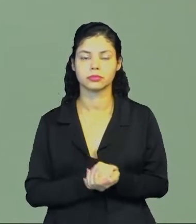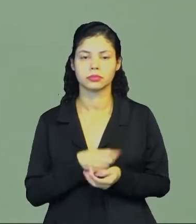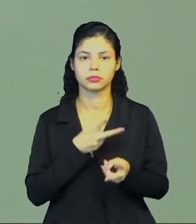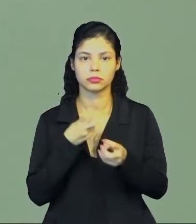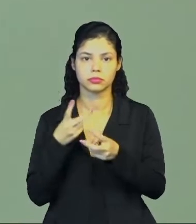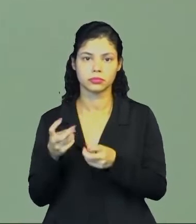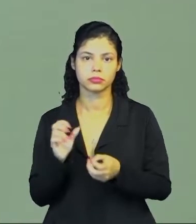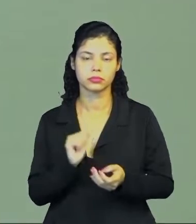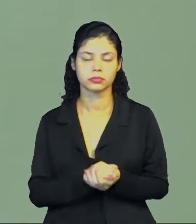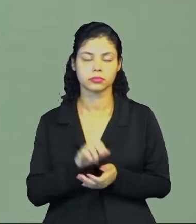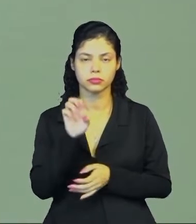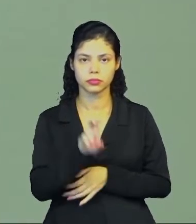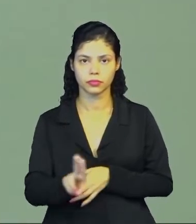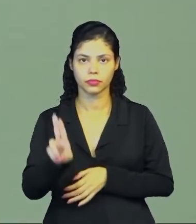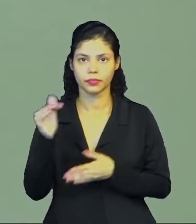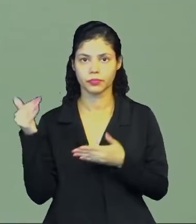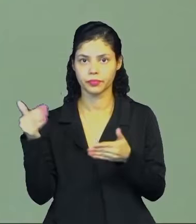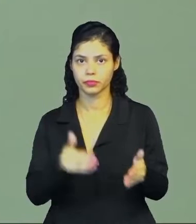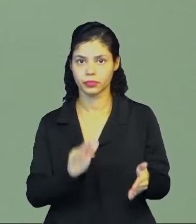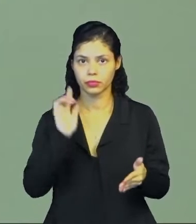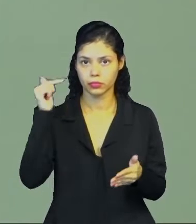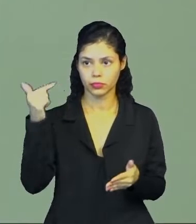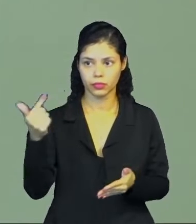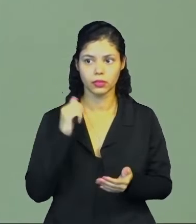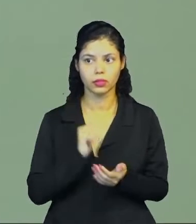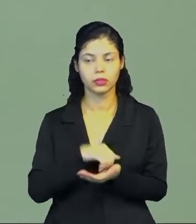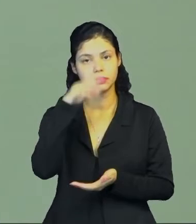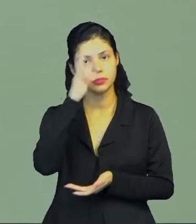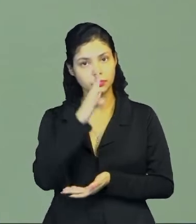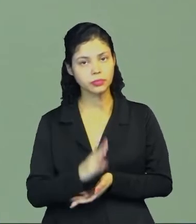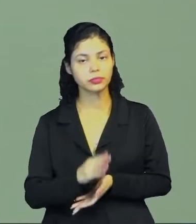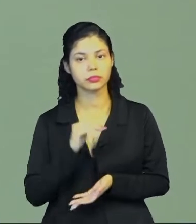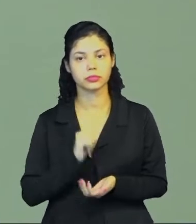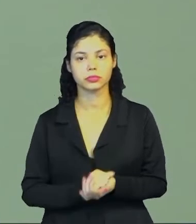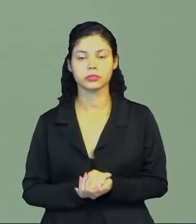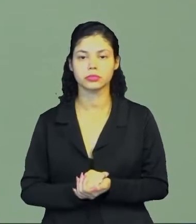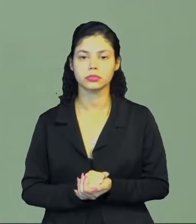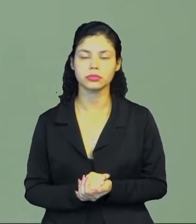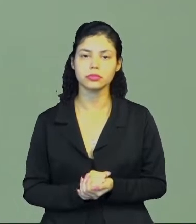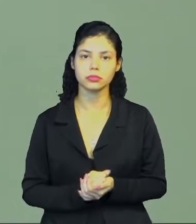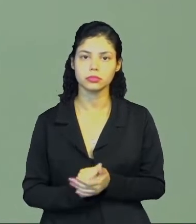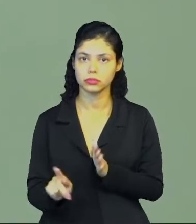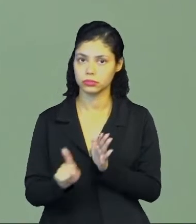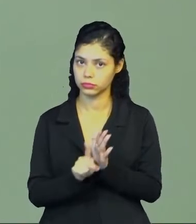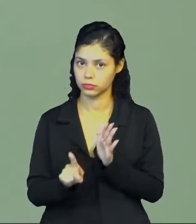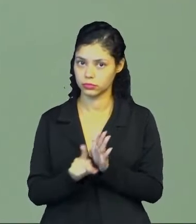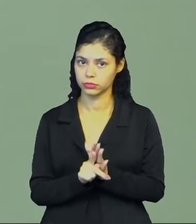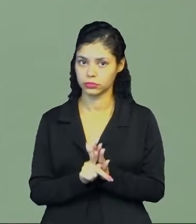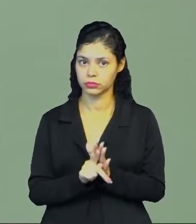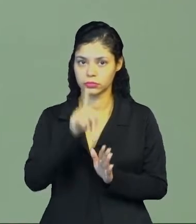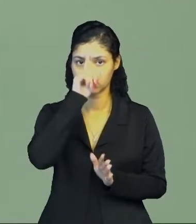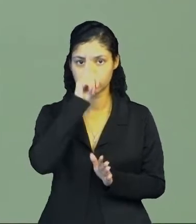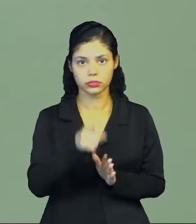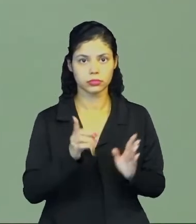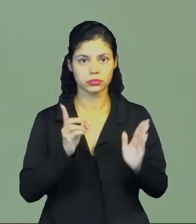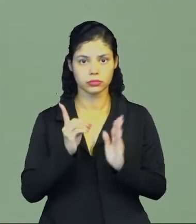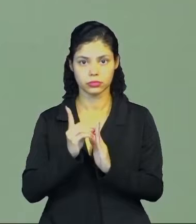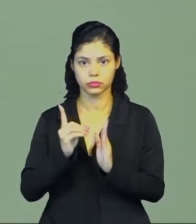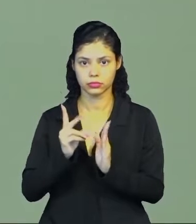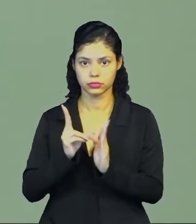os europeus, ao chegar no Brasil, né? Denominam os índios como